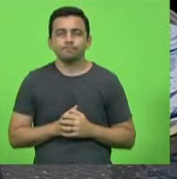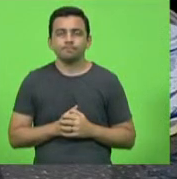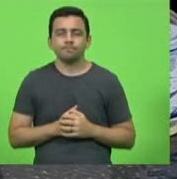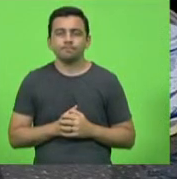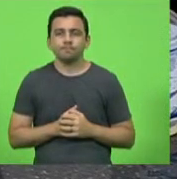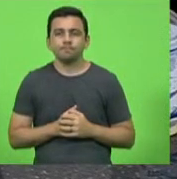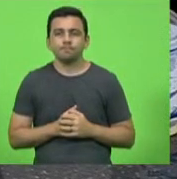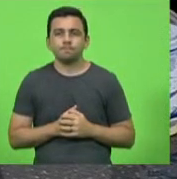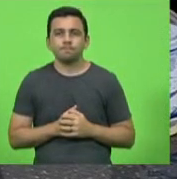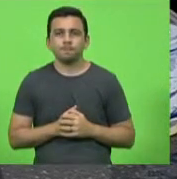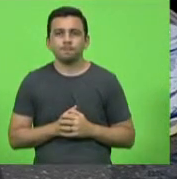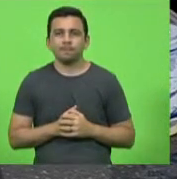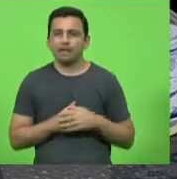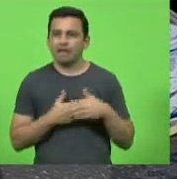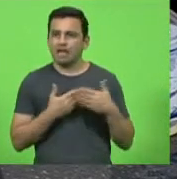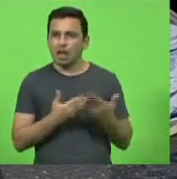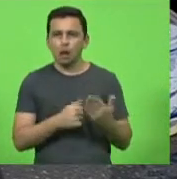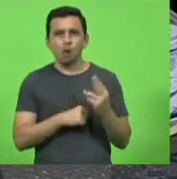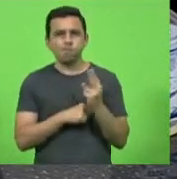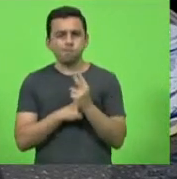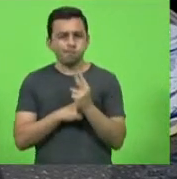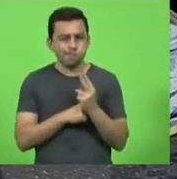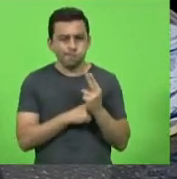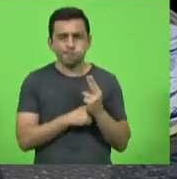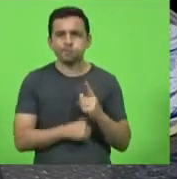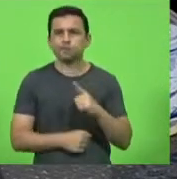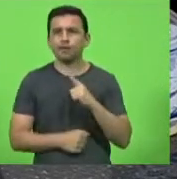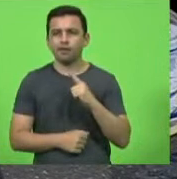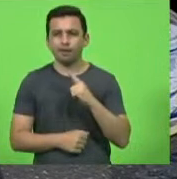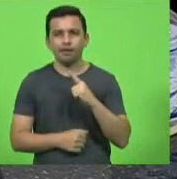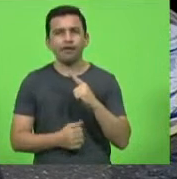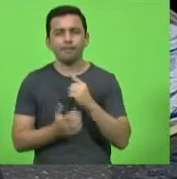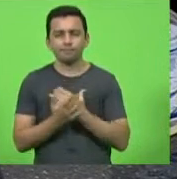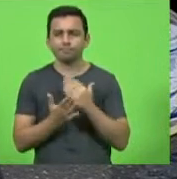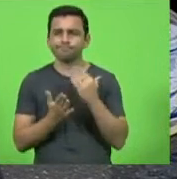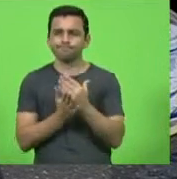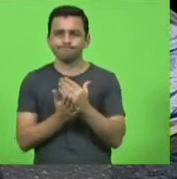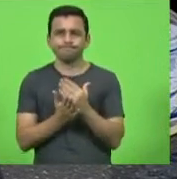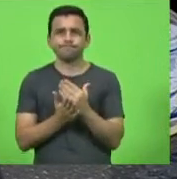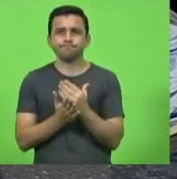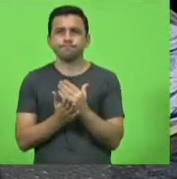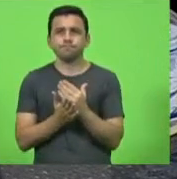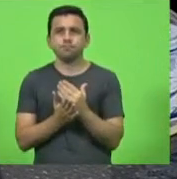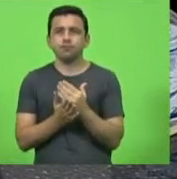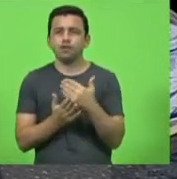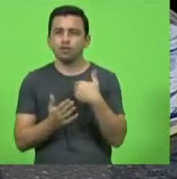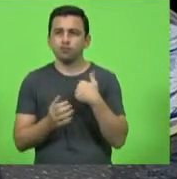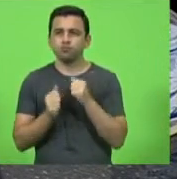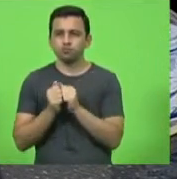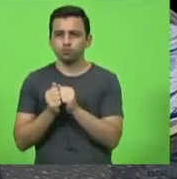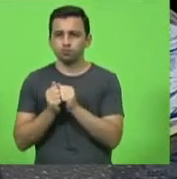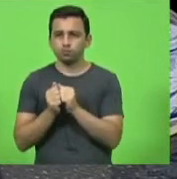se cuidava muito tive com ele